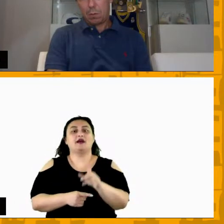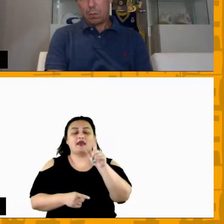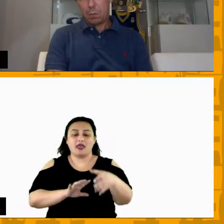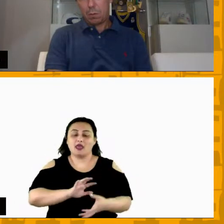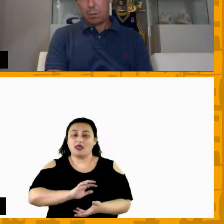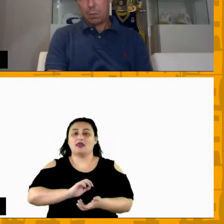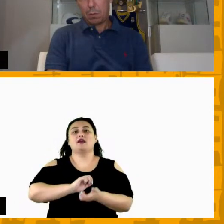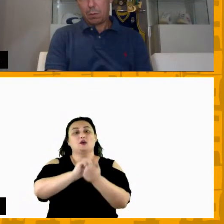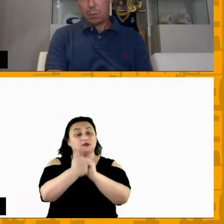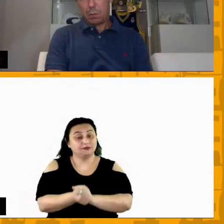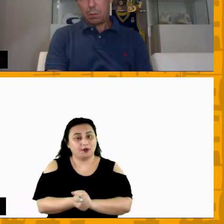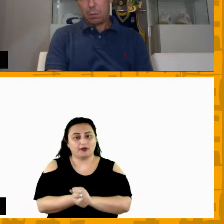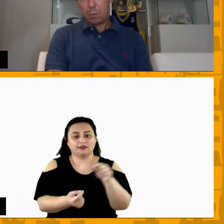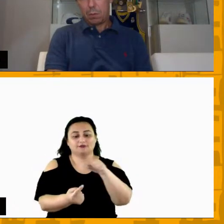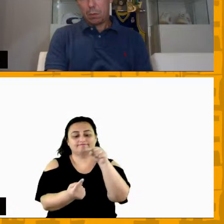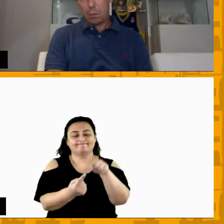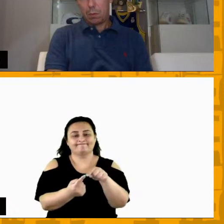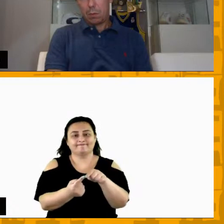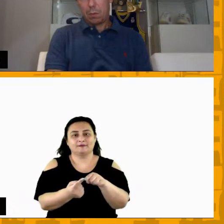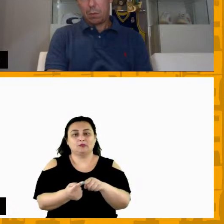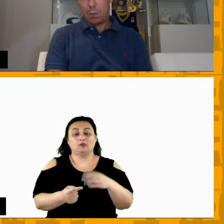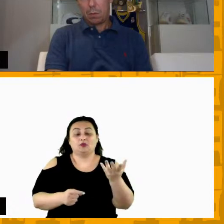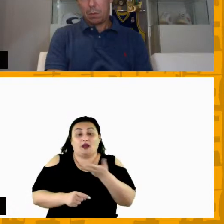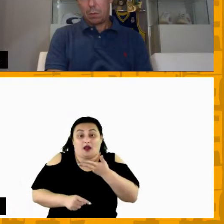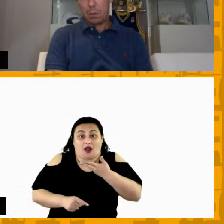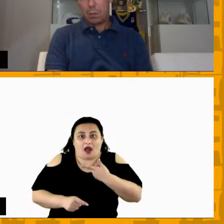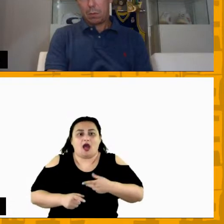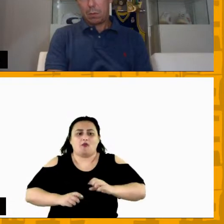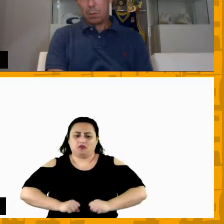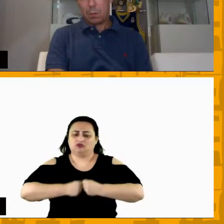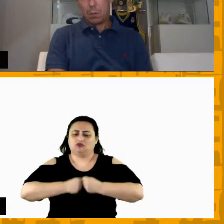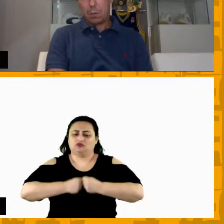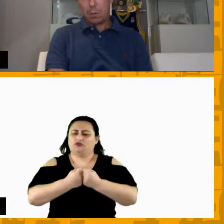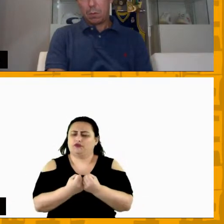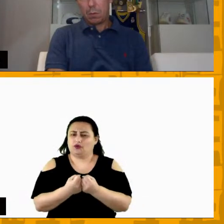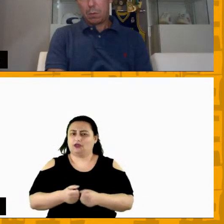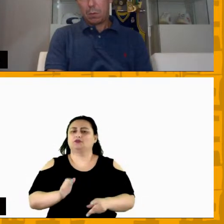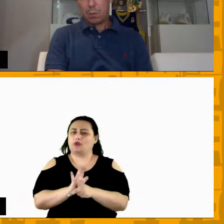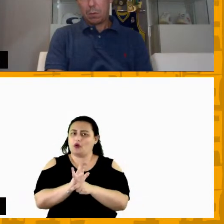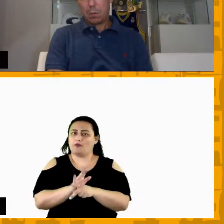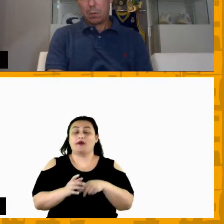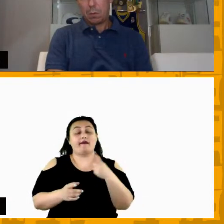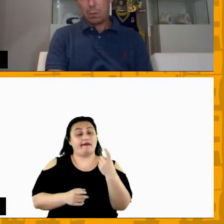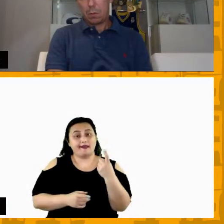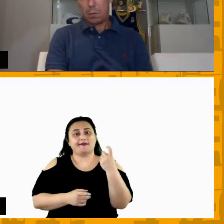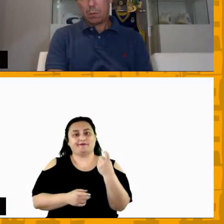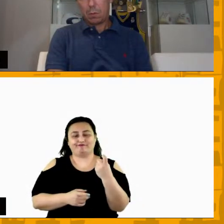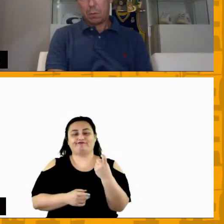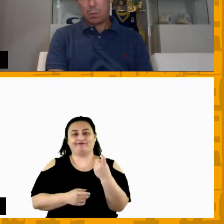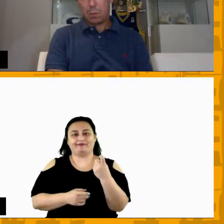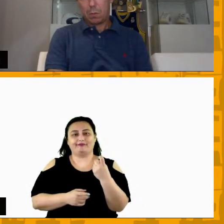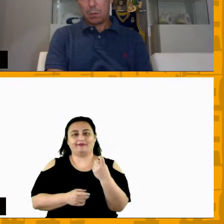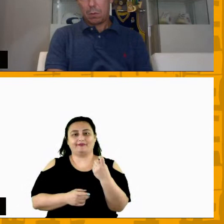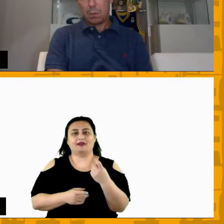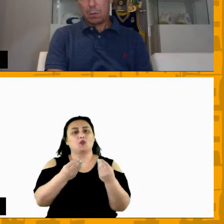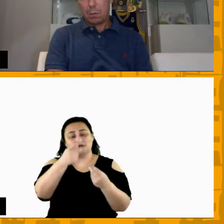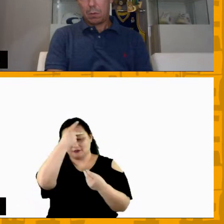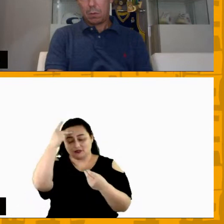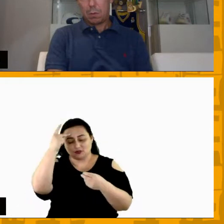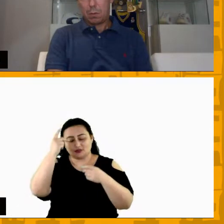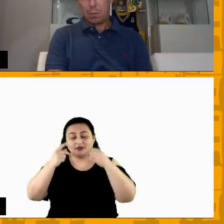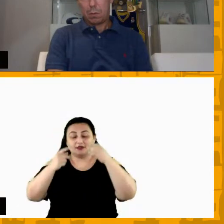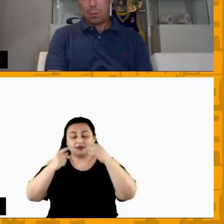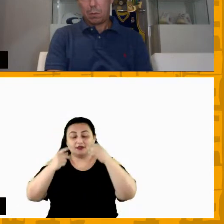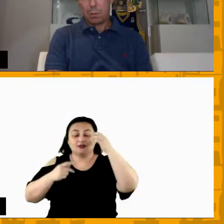exclusivo quando a gente trabalha no alto rendimento a gente sabe que é um esporte exclusivo muitas pessoas sonham em ser jogador de